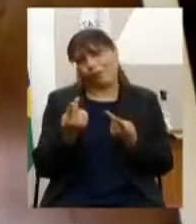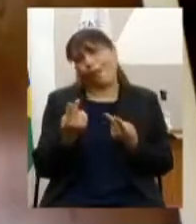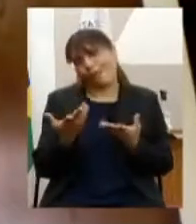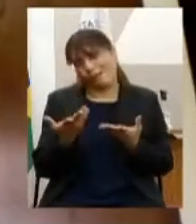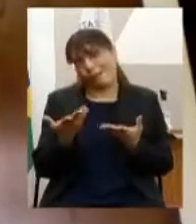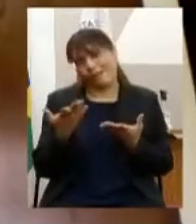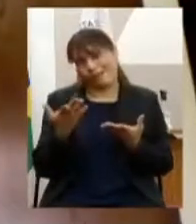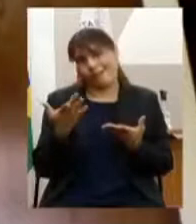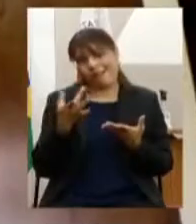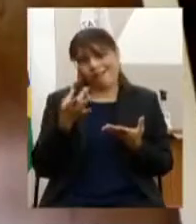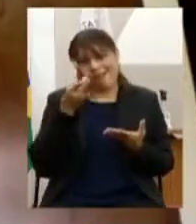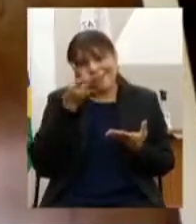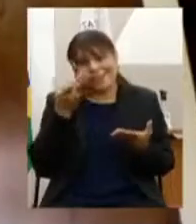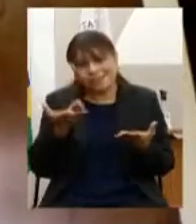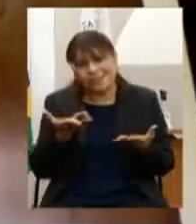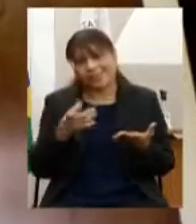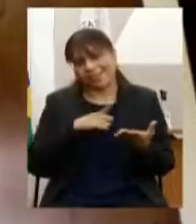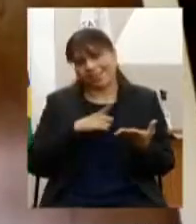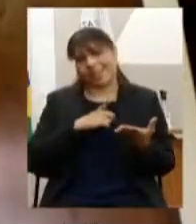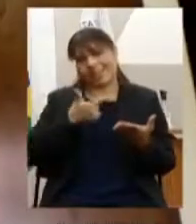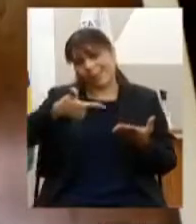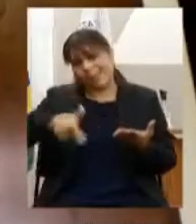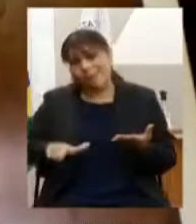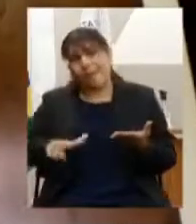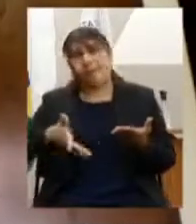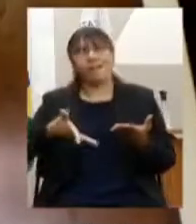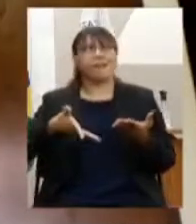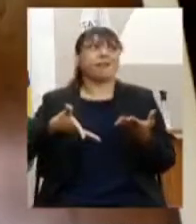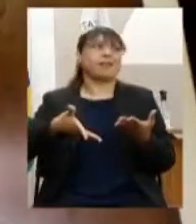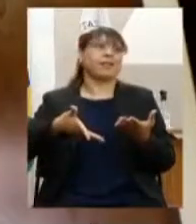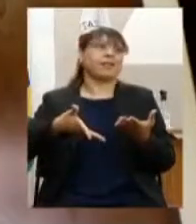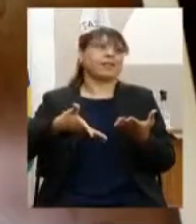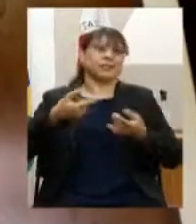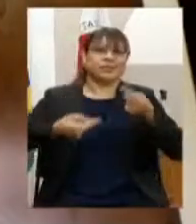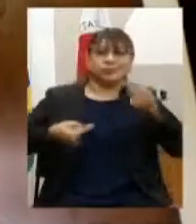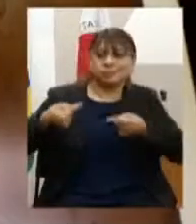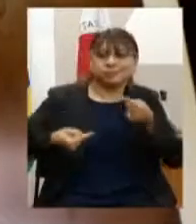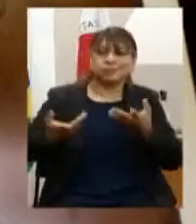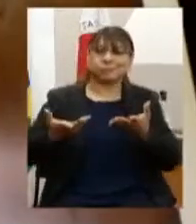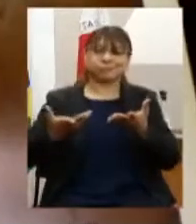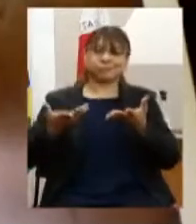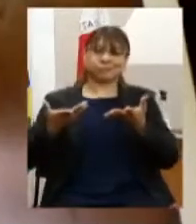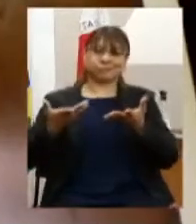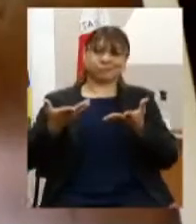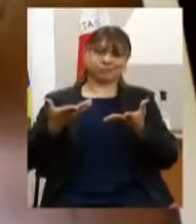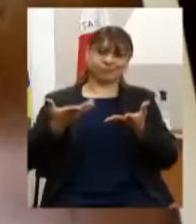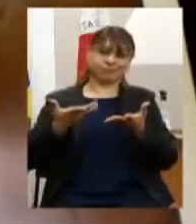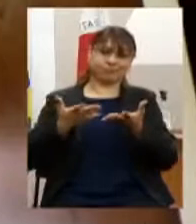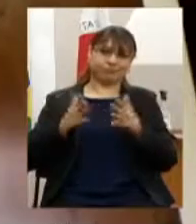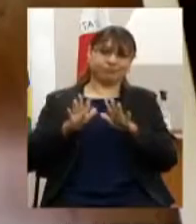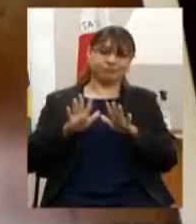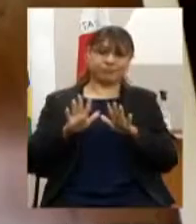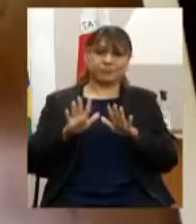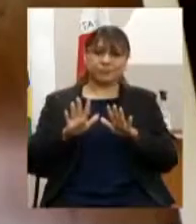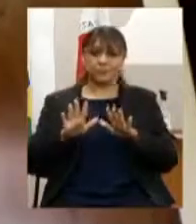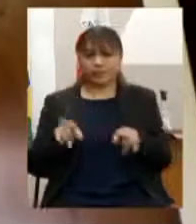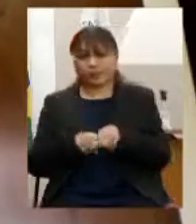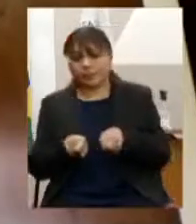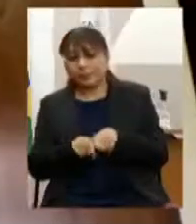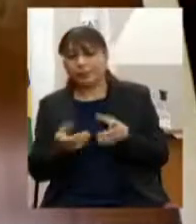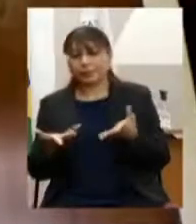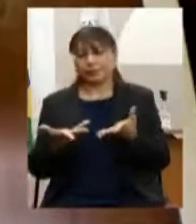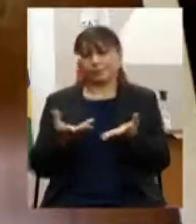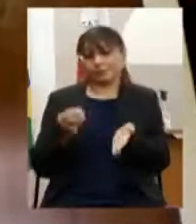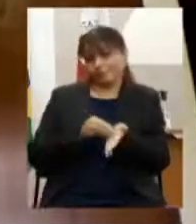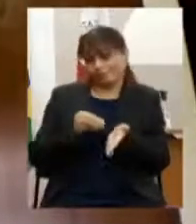a gente tem mais discussões mais articulações e também não possibilitou tanta participação